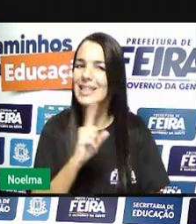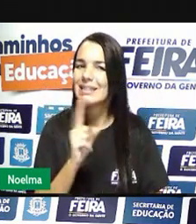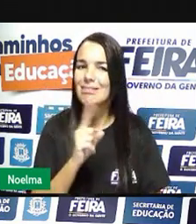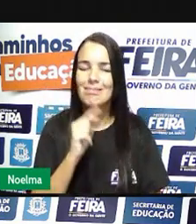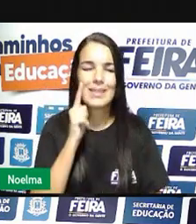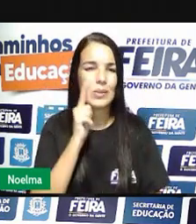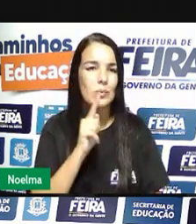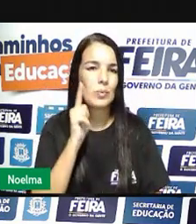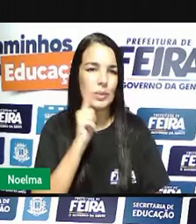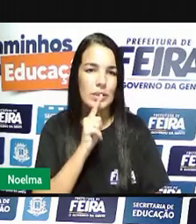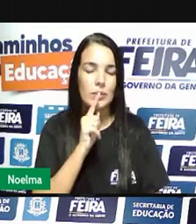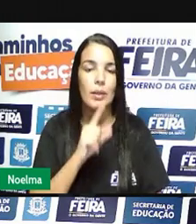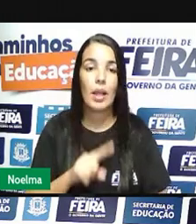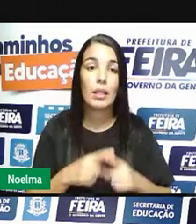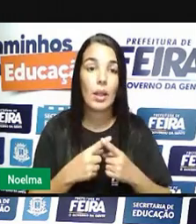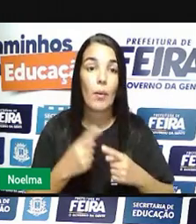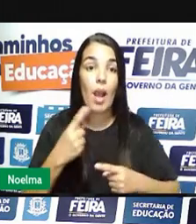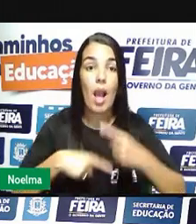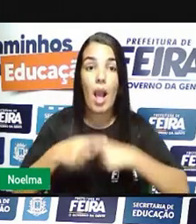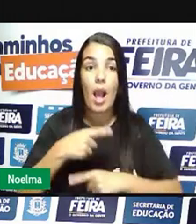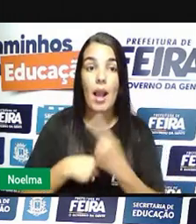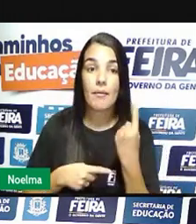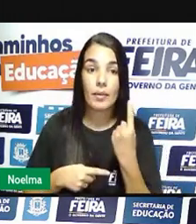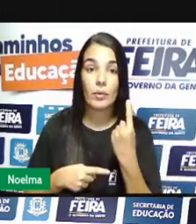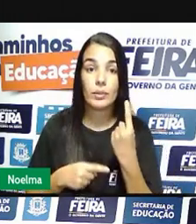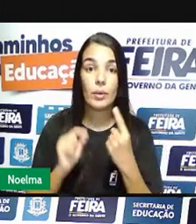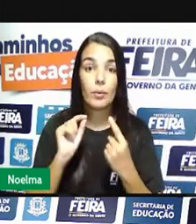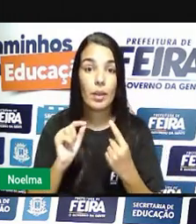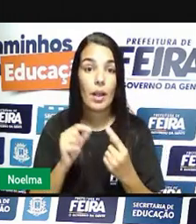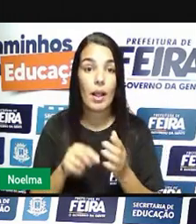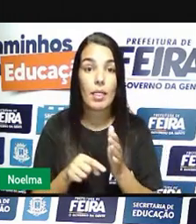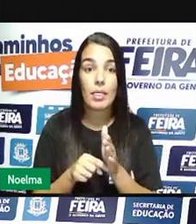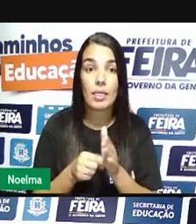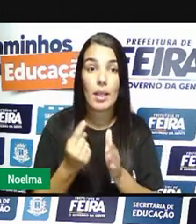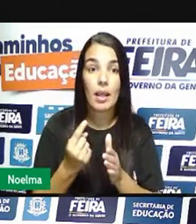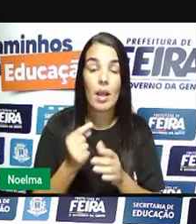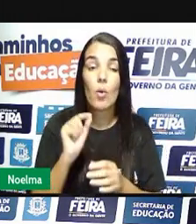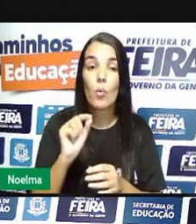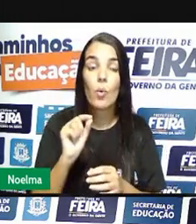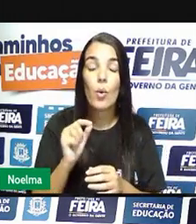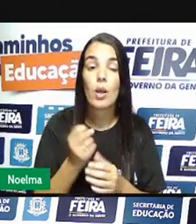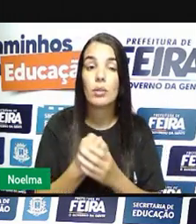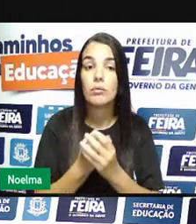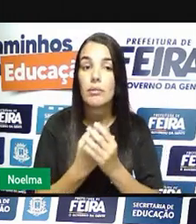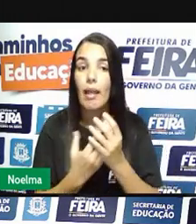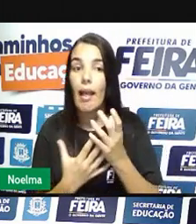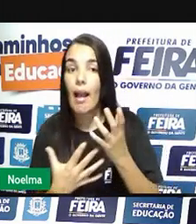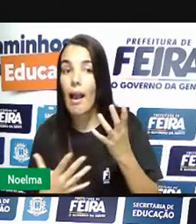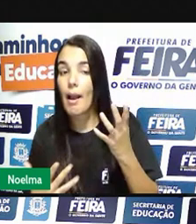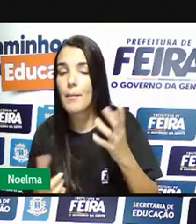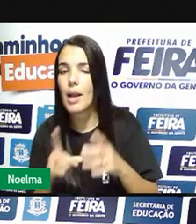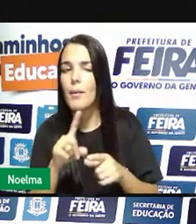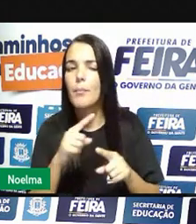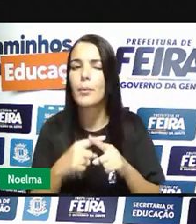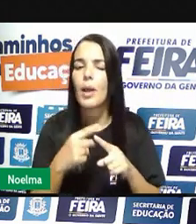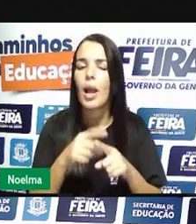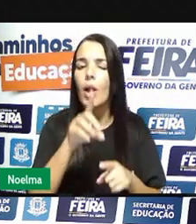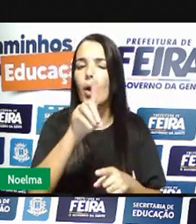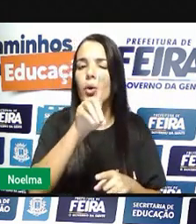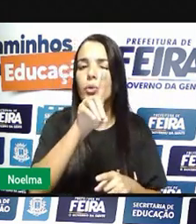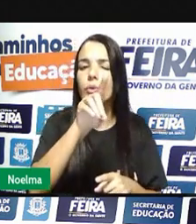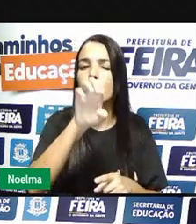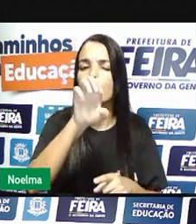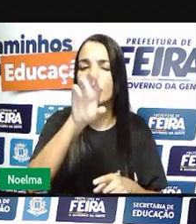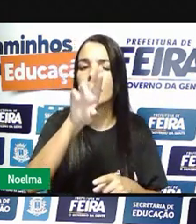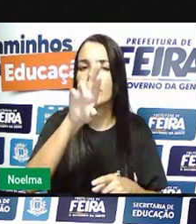conseguiram. A revolta tinha como data de início o dia da derrama que era o dia em que eles